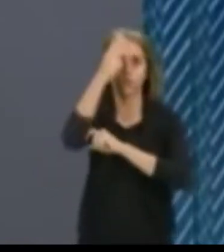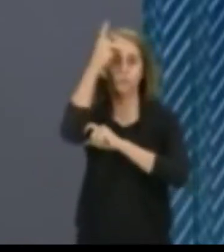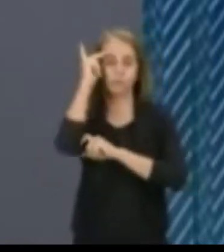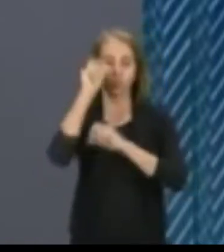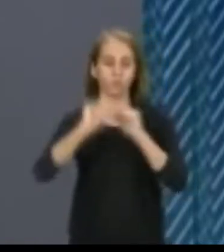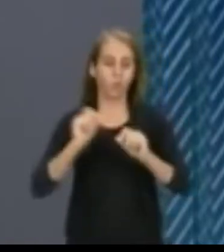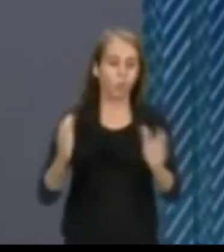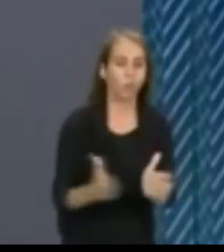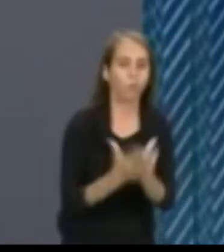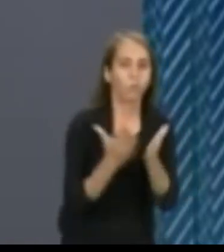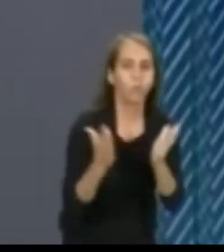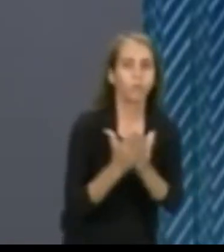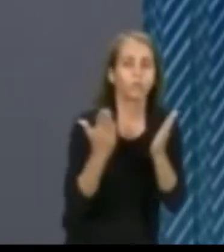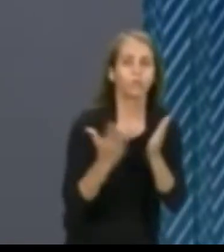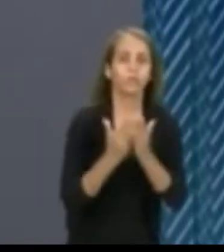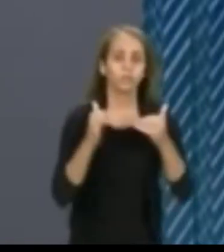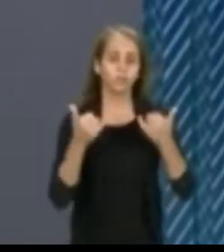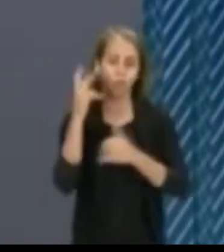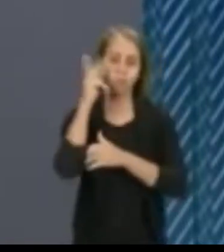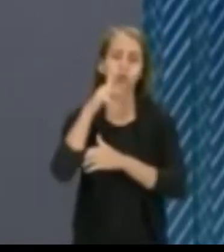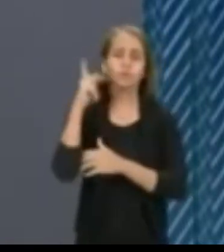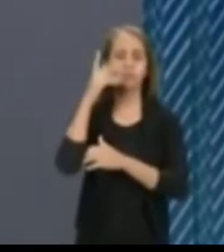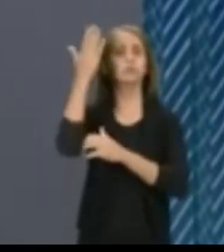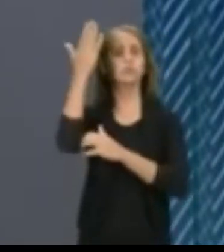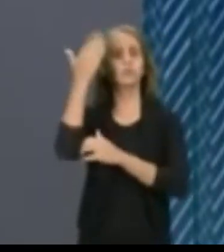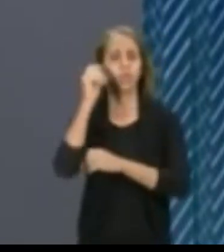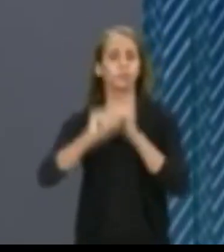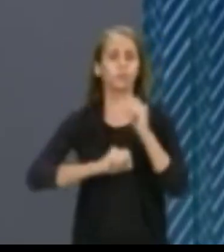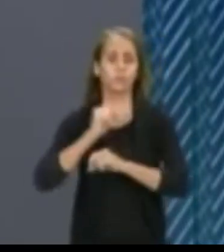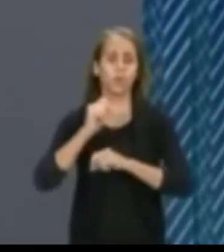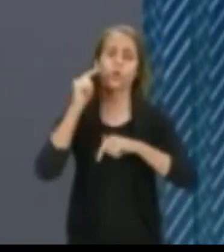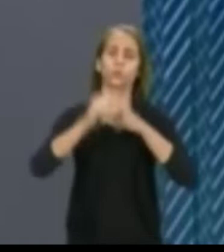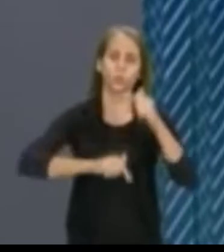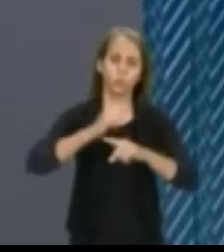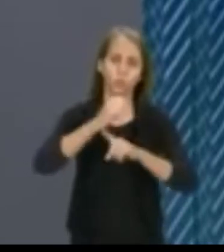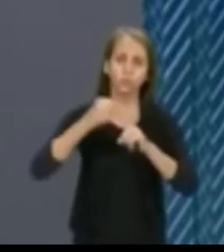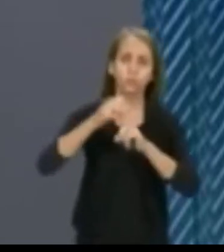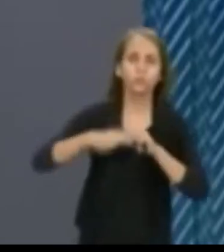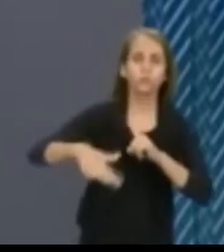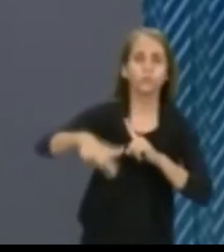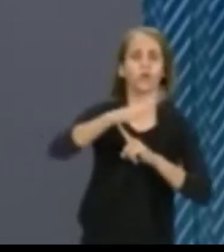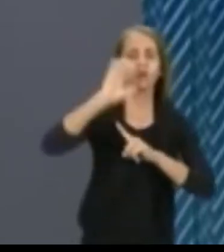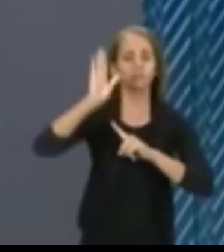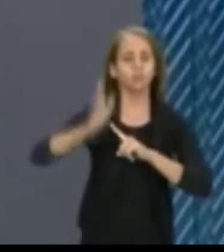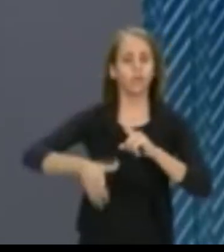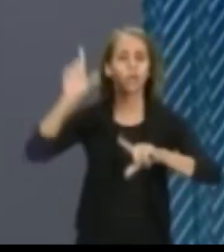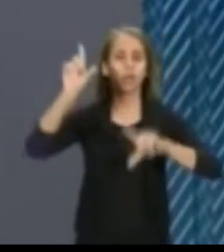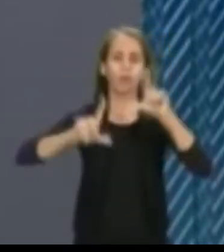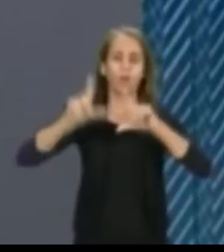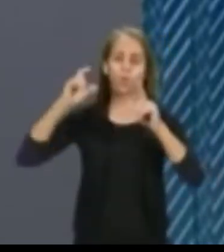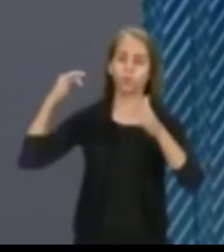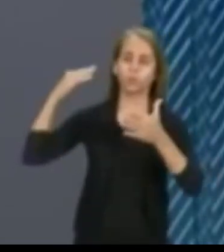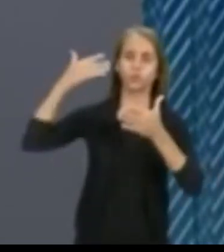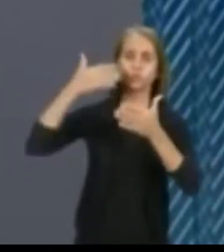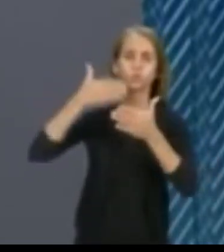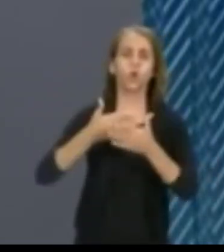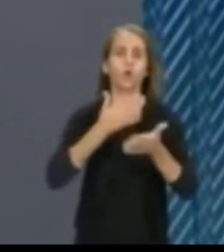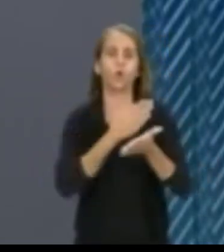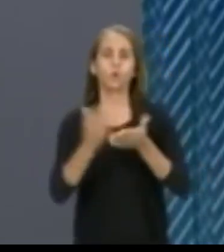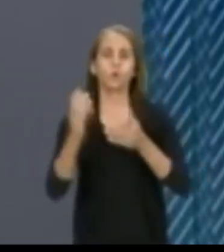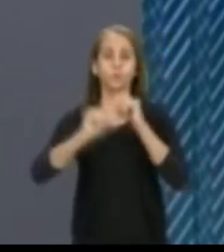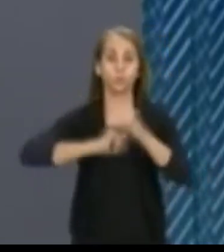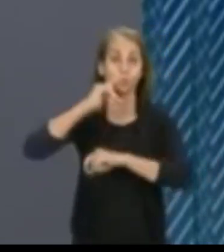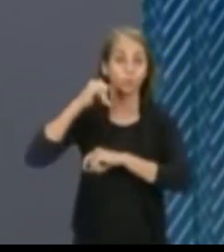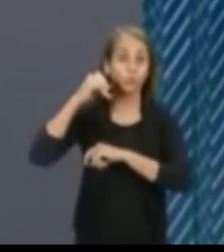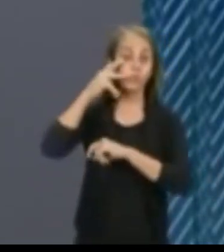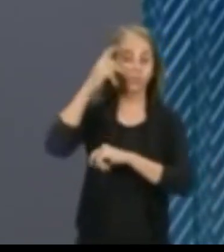vulnerabilidade. A Paraíba toda sabe o trabalho social que fiz na televisão ao longo dos últimos anos, a partir de João Pessoa. E